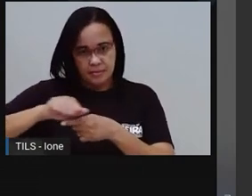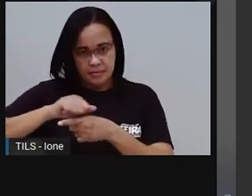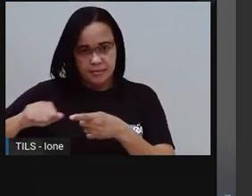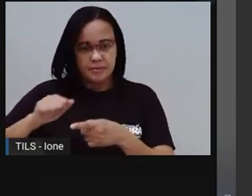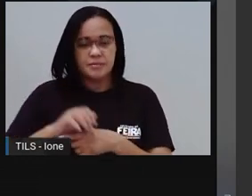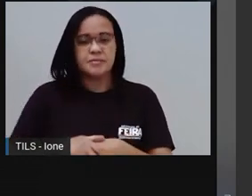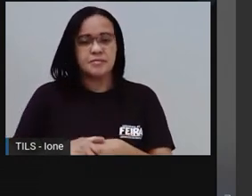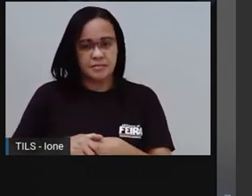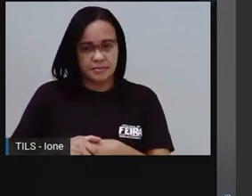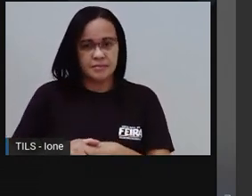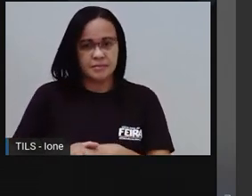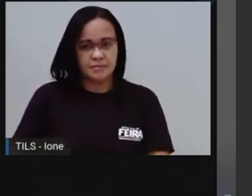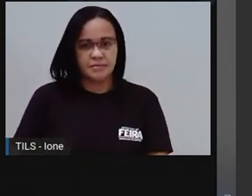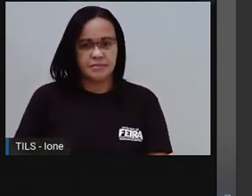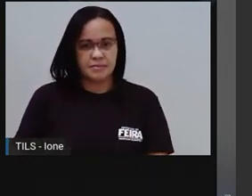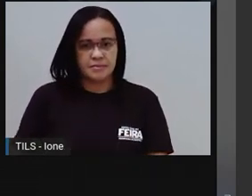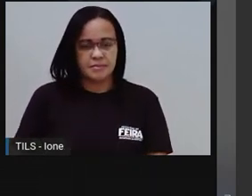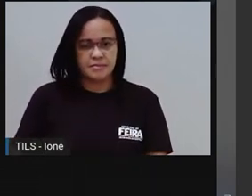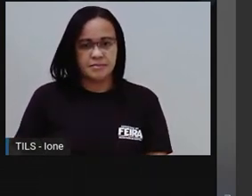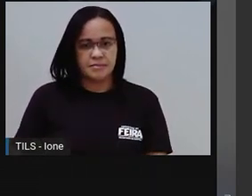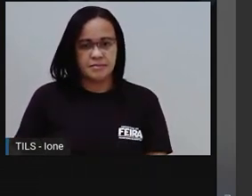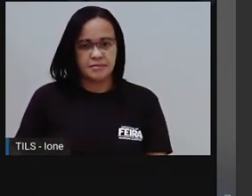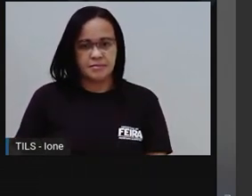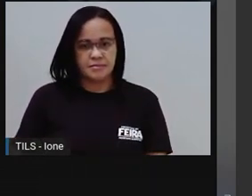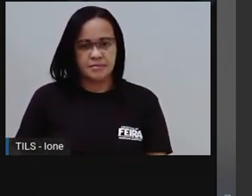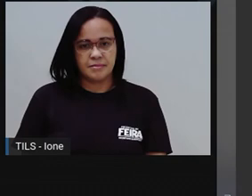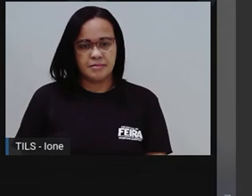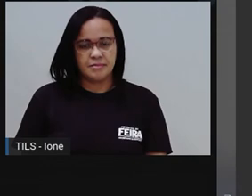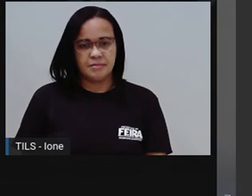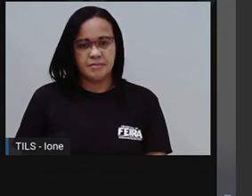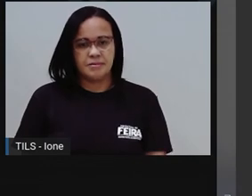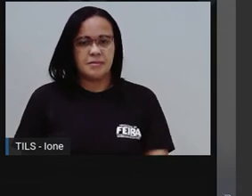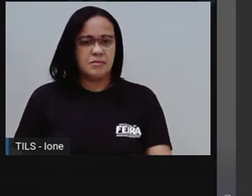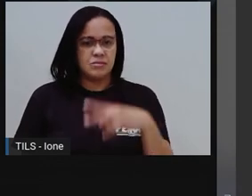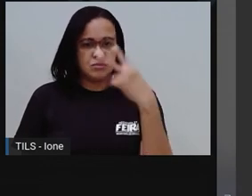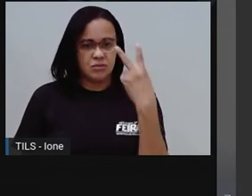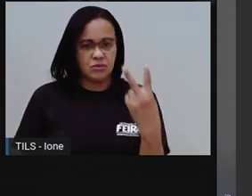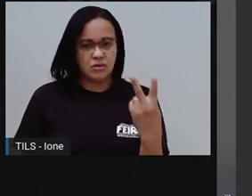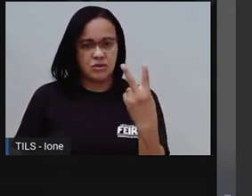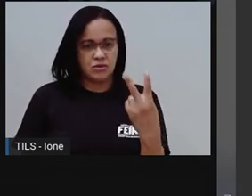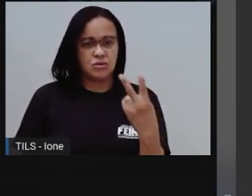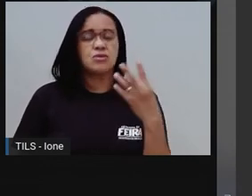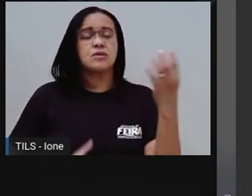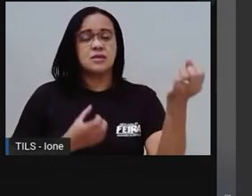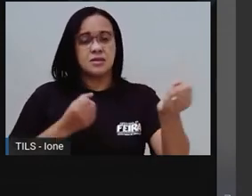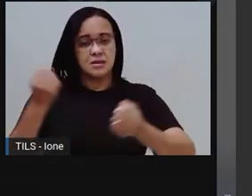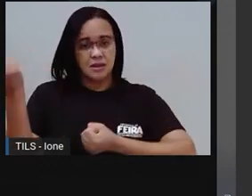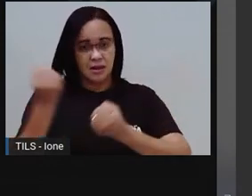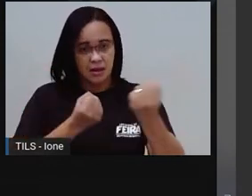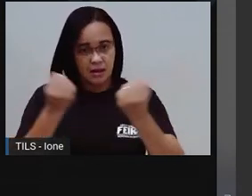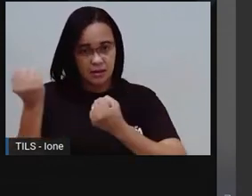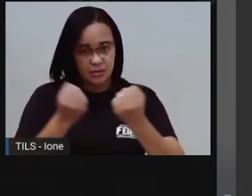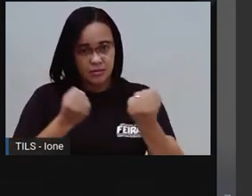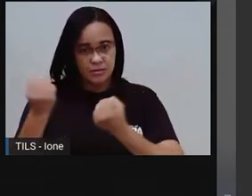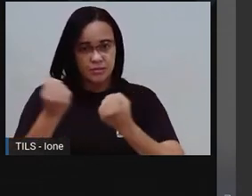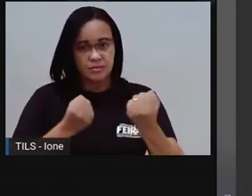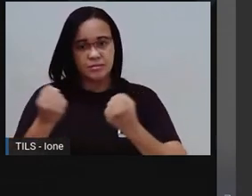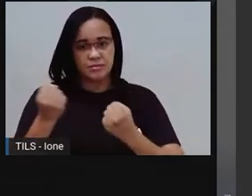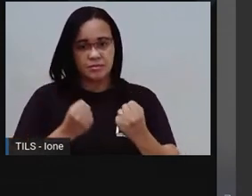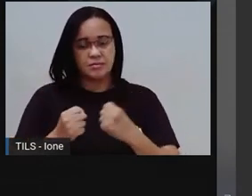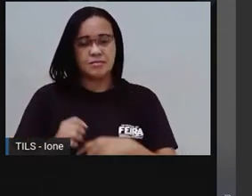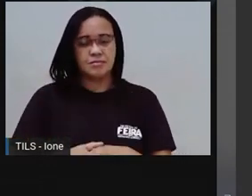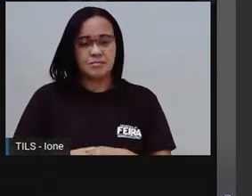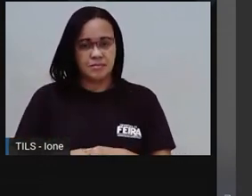A gente vai apagar isso aqui. E aí, o que é eu tenho aqui, na verdade, ó? Eu tenho dois carros. Esse